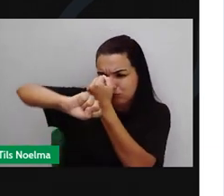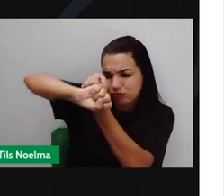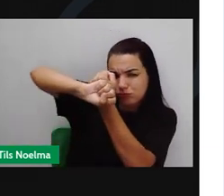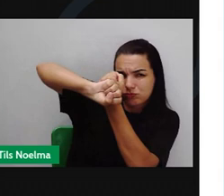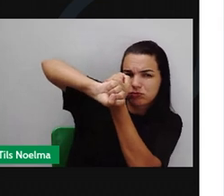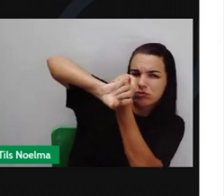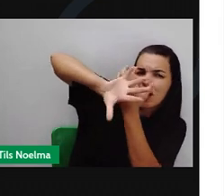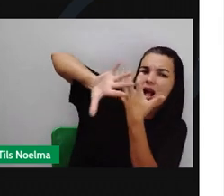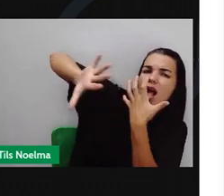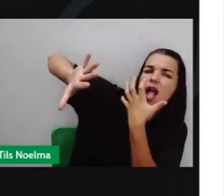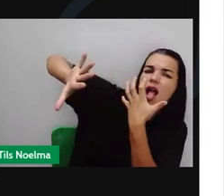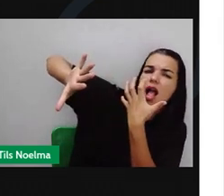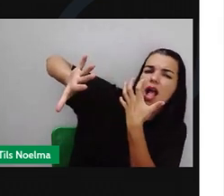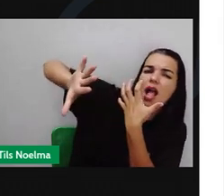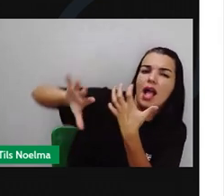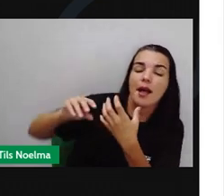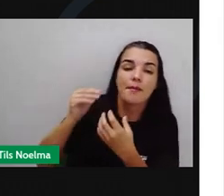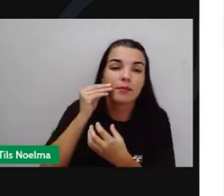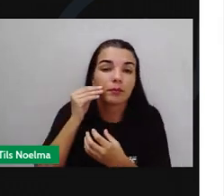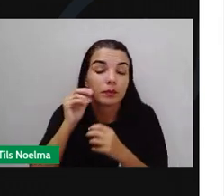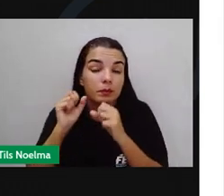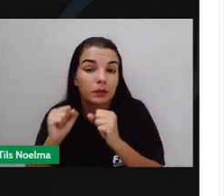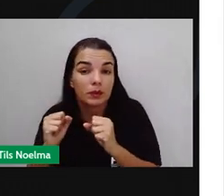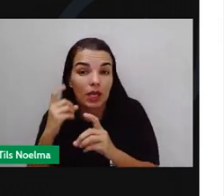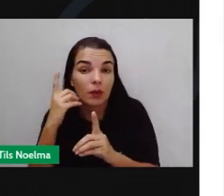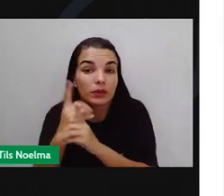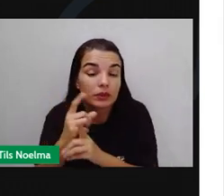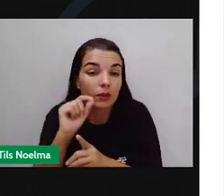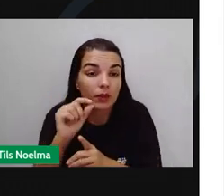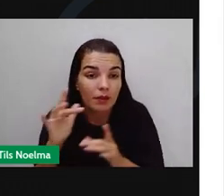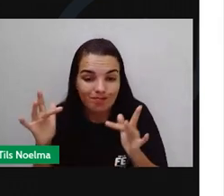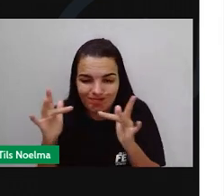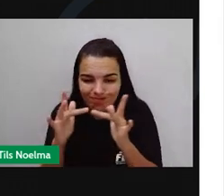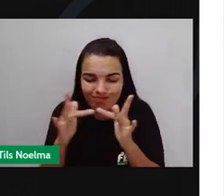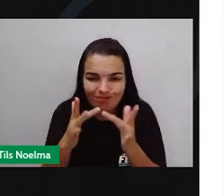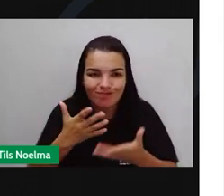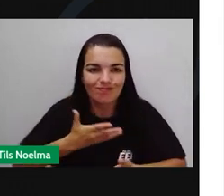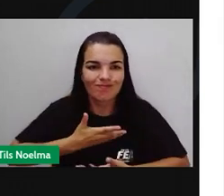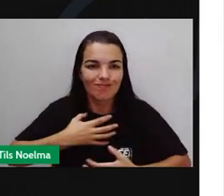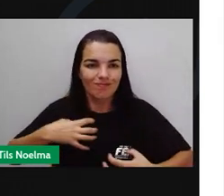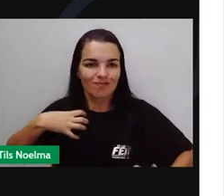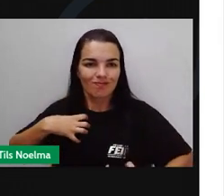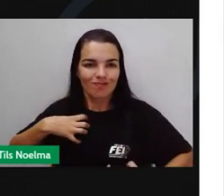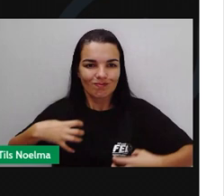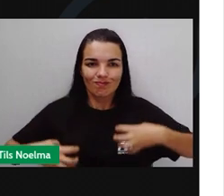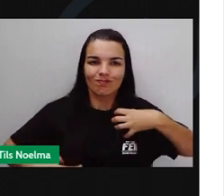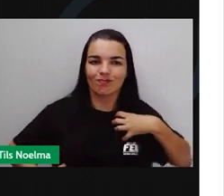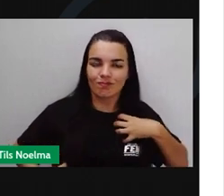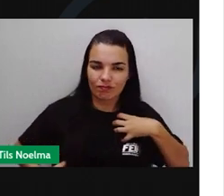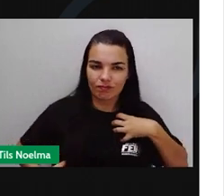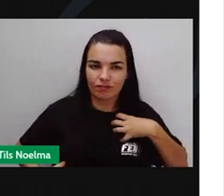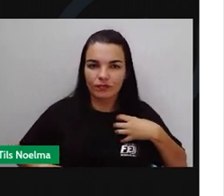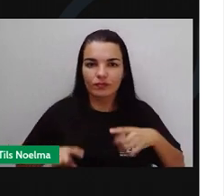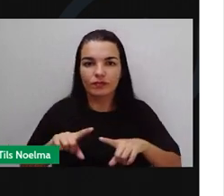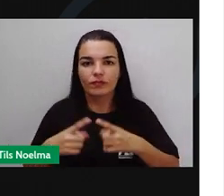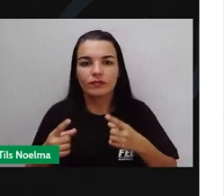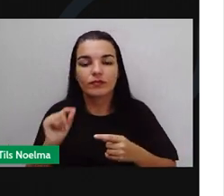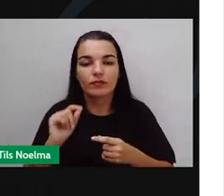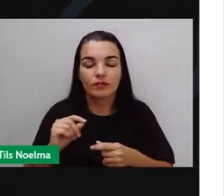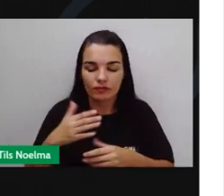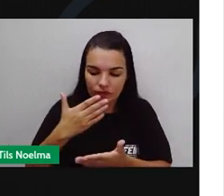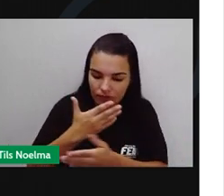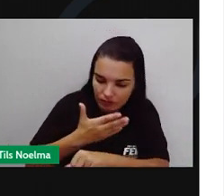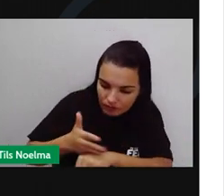podendo se espalhar e infectar diferentes órgãos, o que pode afetar seriamente a saúde de uma pessoa. Nesses casos, o